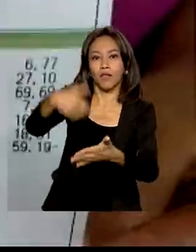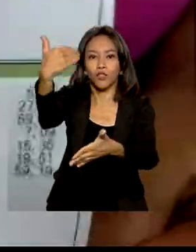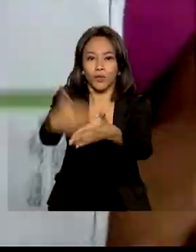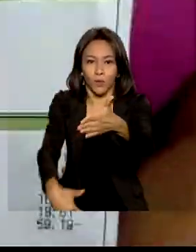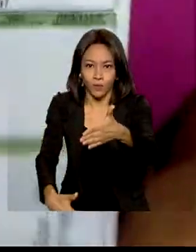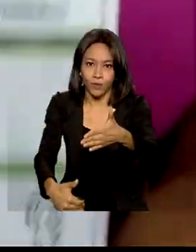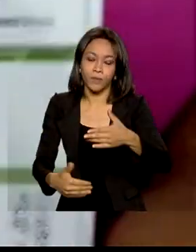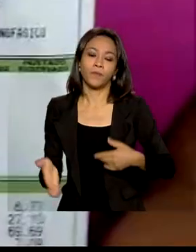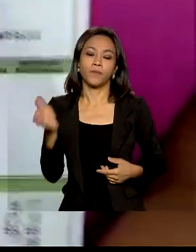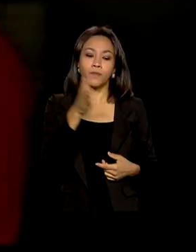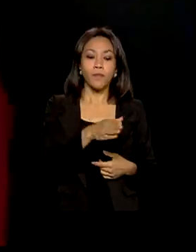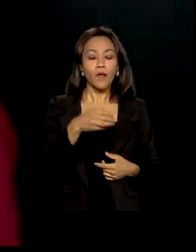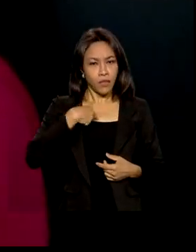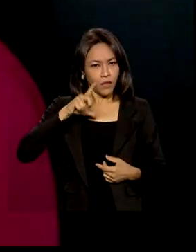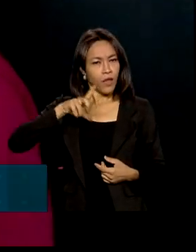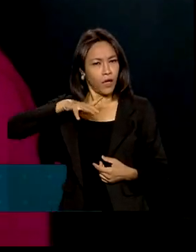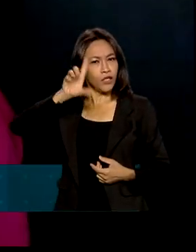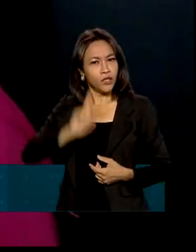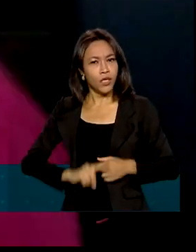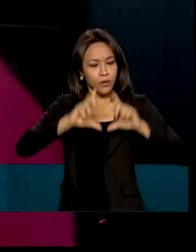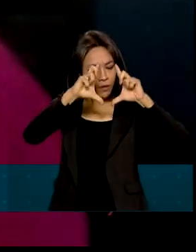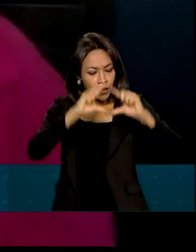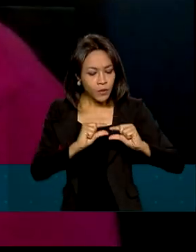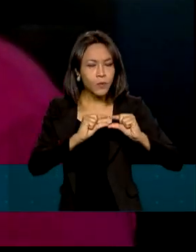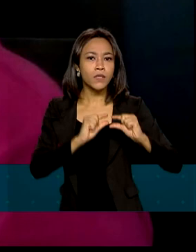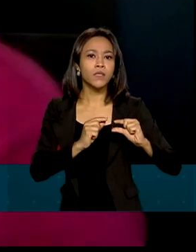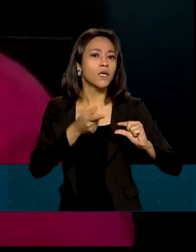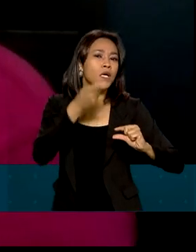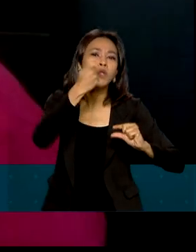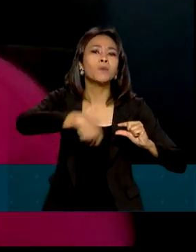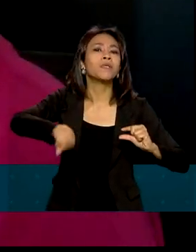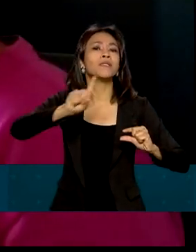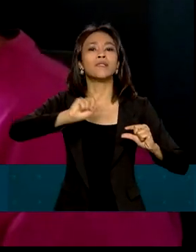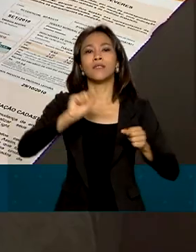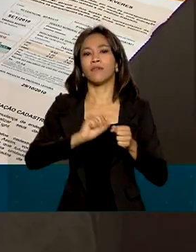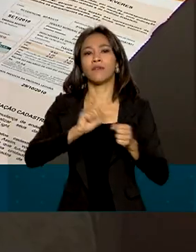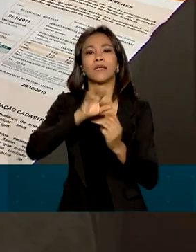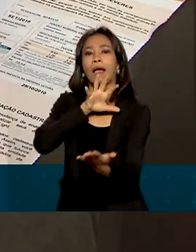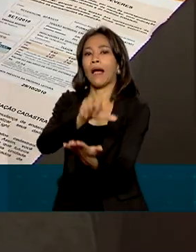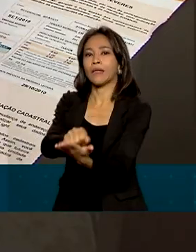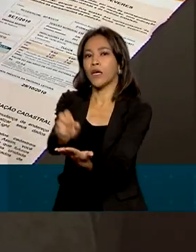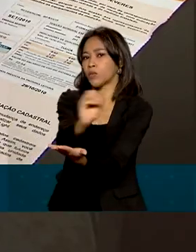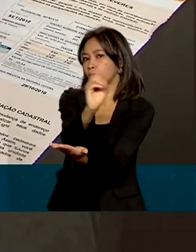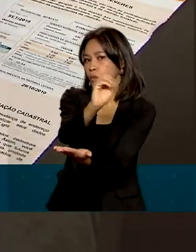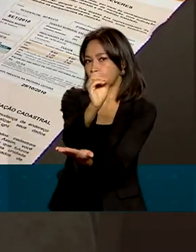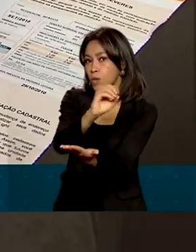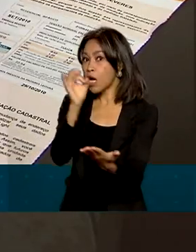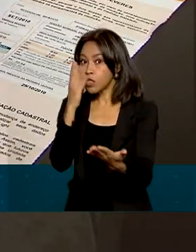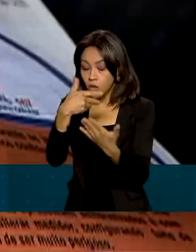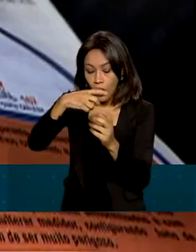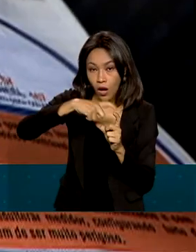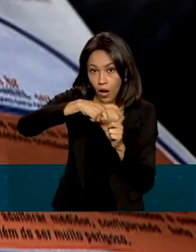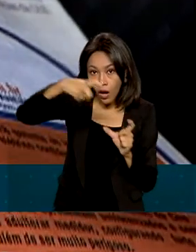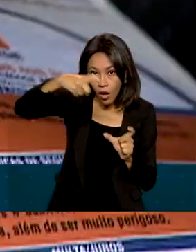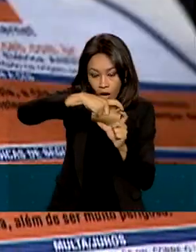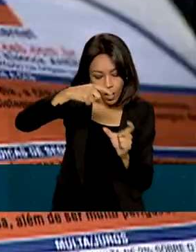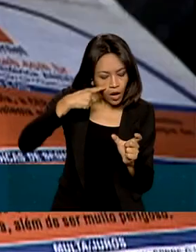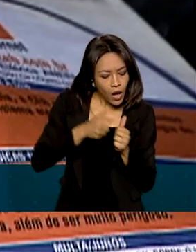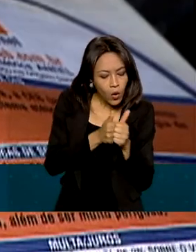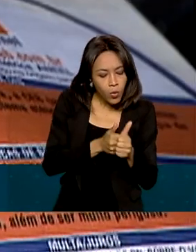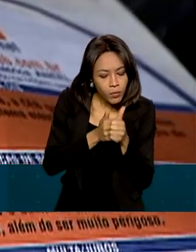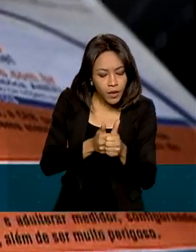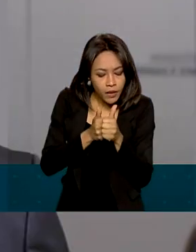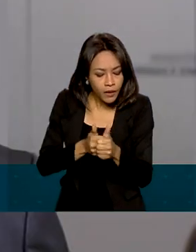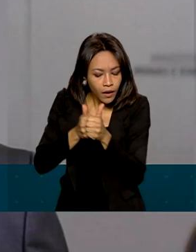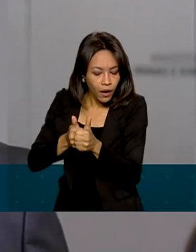ter direito à conta reduzida, o consumidor não precisa fazer nenhum cadastro. Basta conferir na fatura referente ao